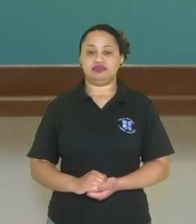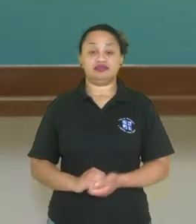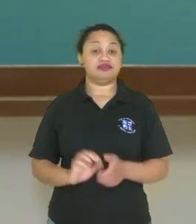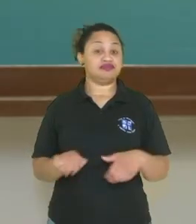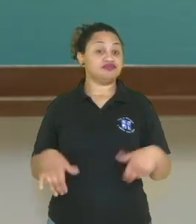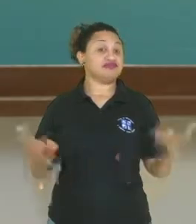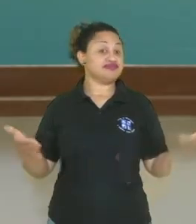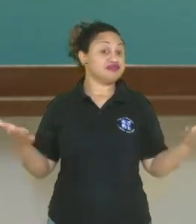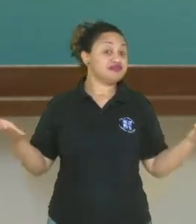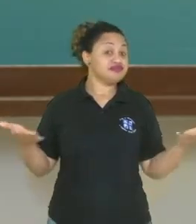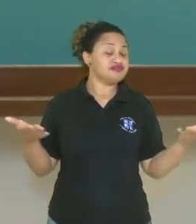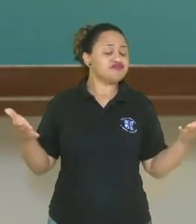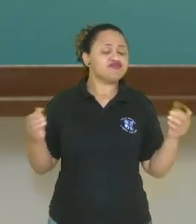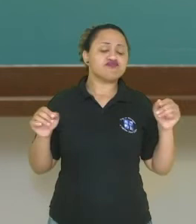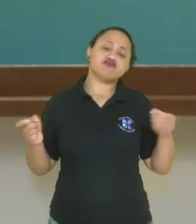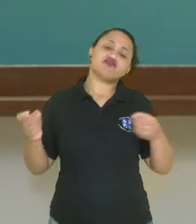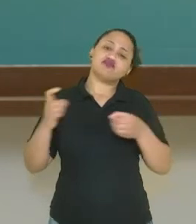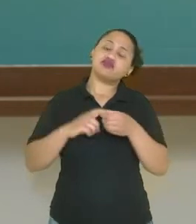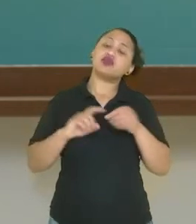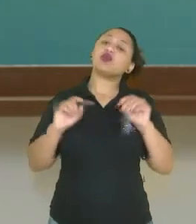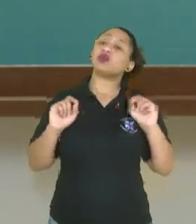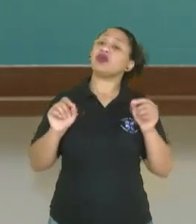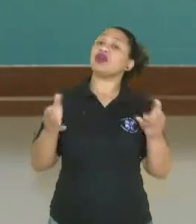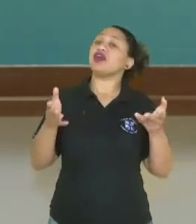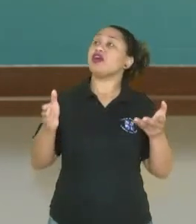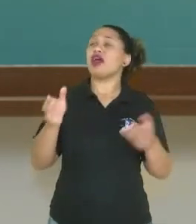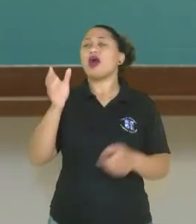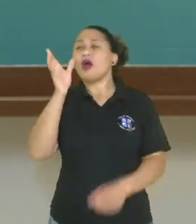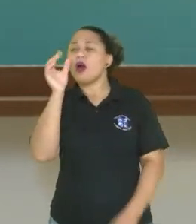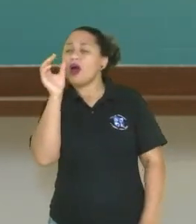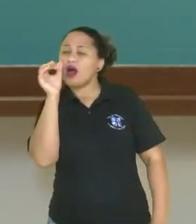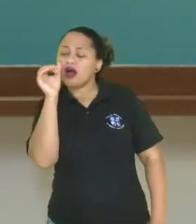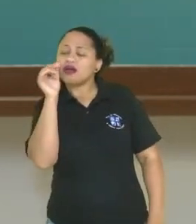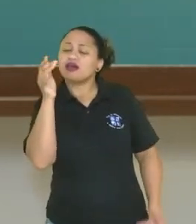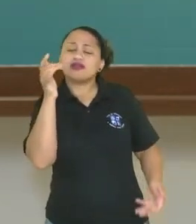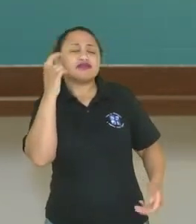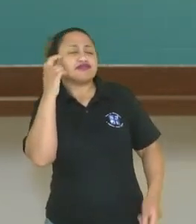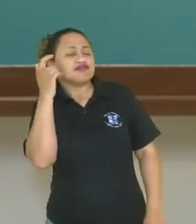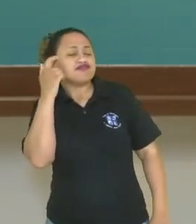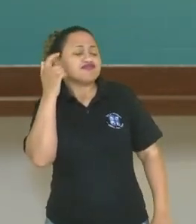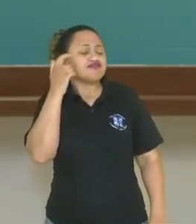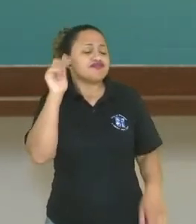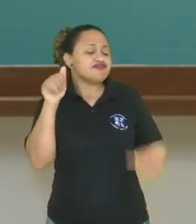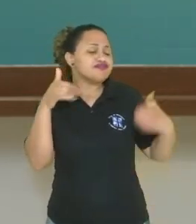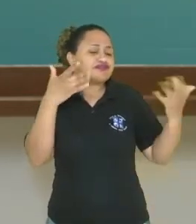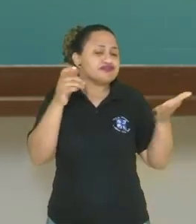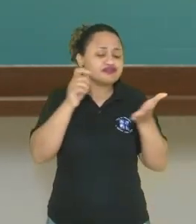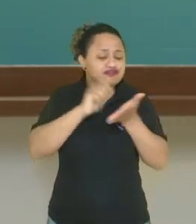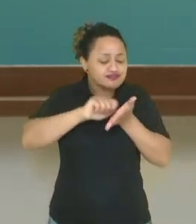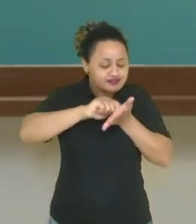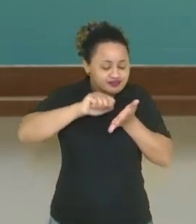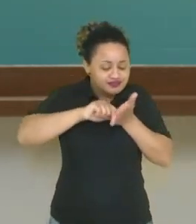Voltei, e eu sempre volto curiosa, né? Eu fico pensando, né? Será que anotou tudo? Será que fez? Será que fez